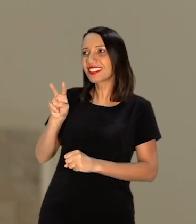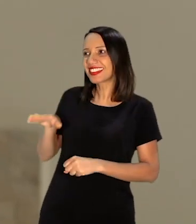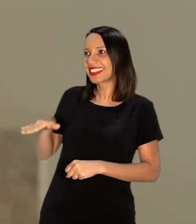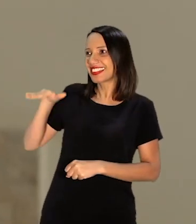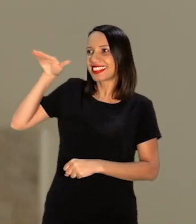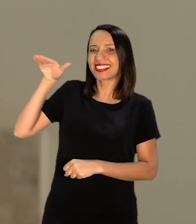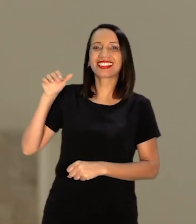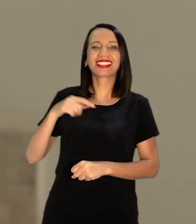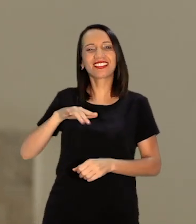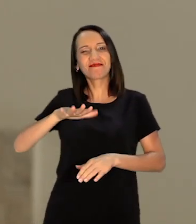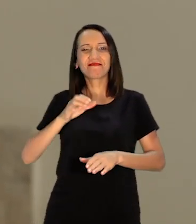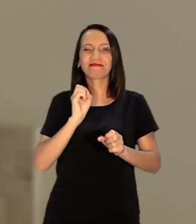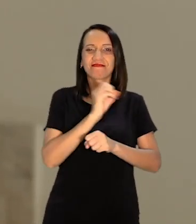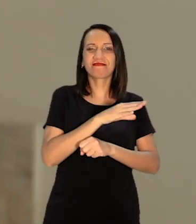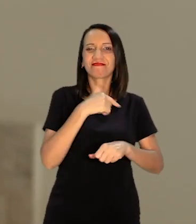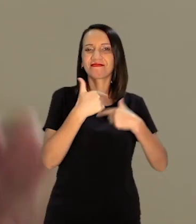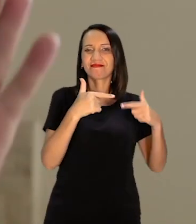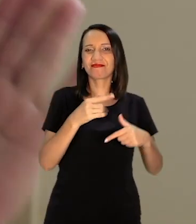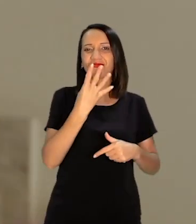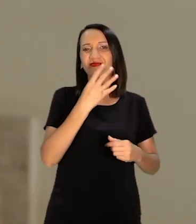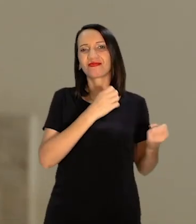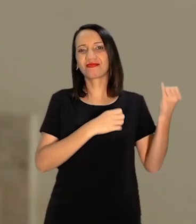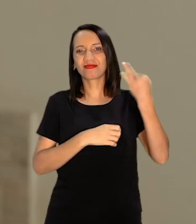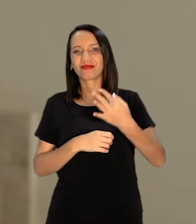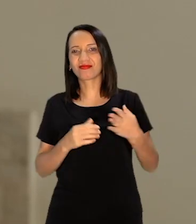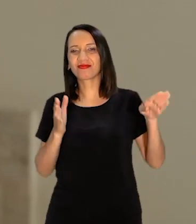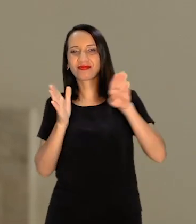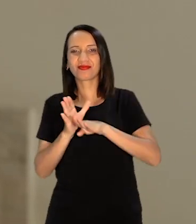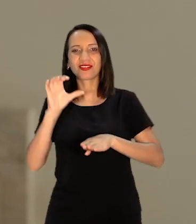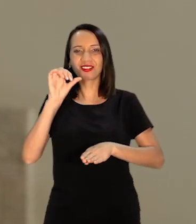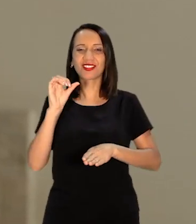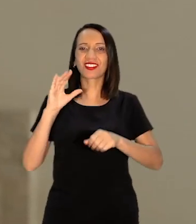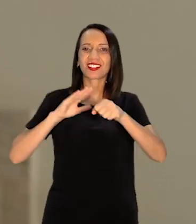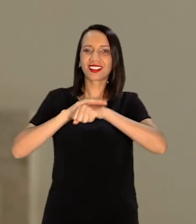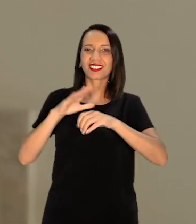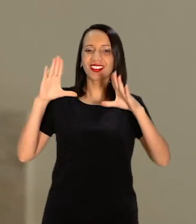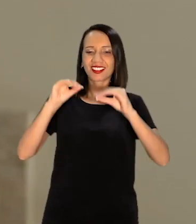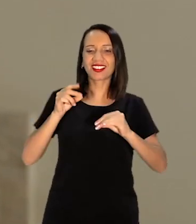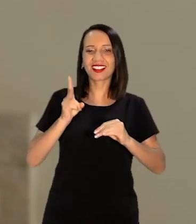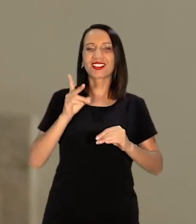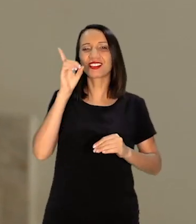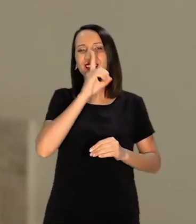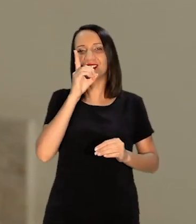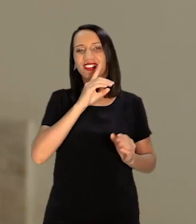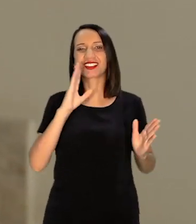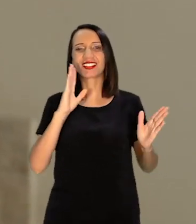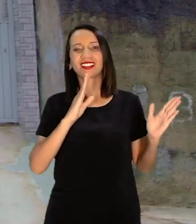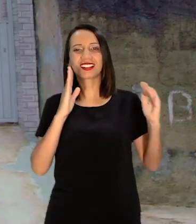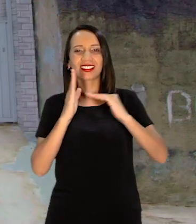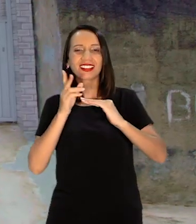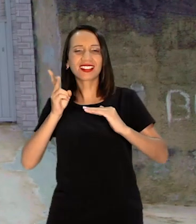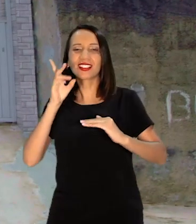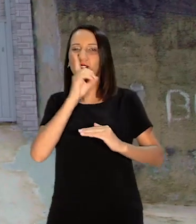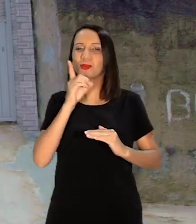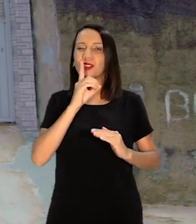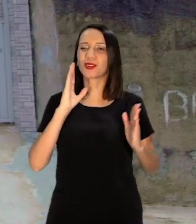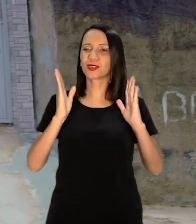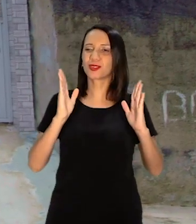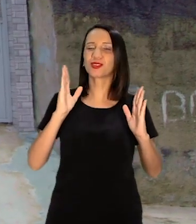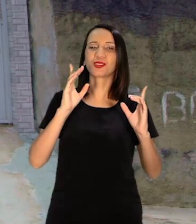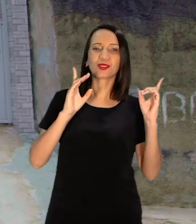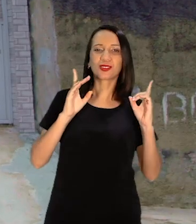saia mesmo Às quatro da madrugada Chegar às nove da nove De domingo a domingo Domingo a domingo Gráfico e pai de Giovana